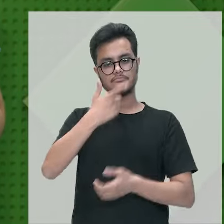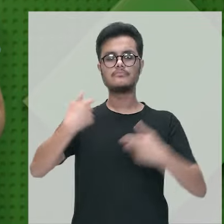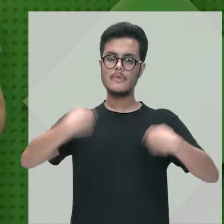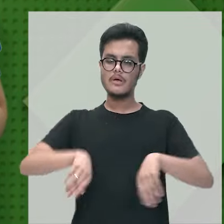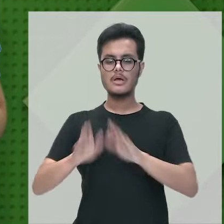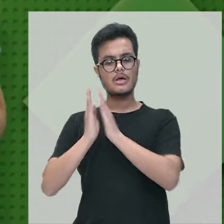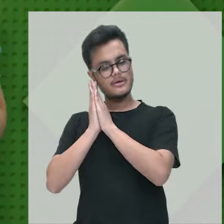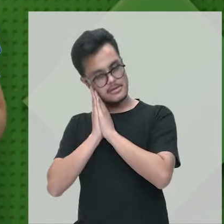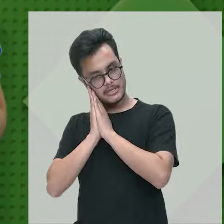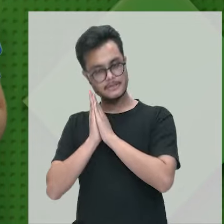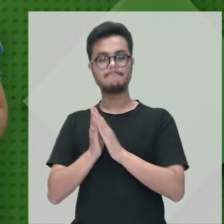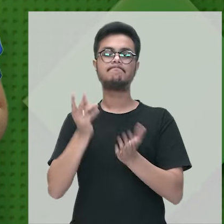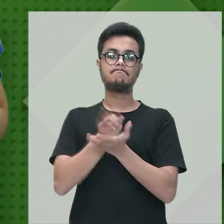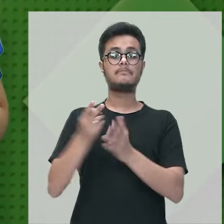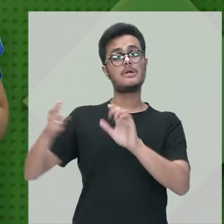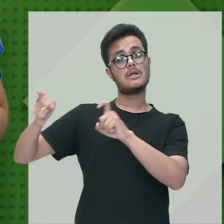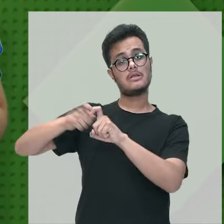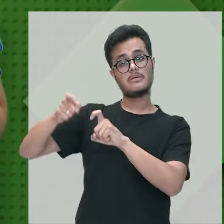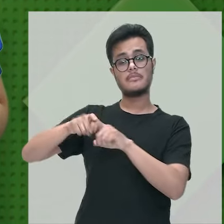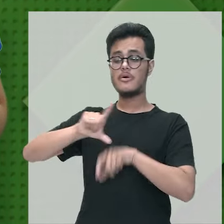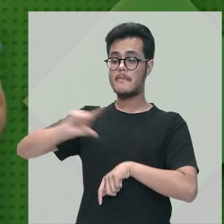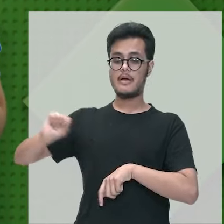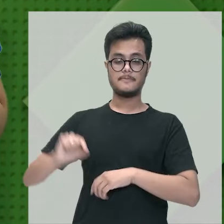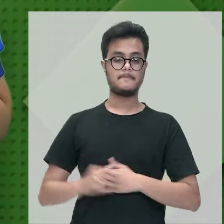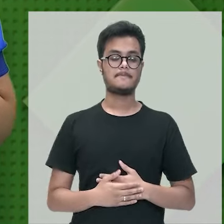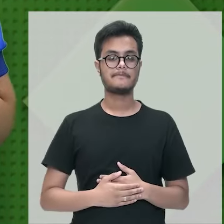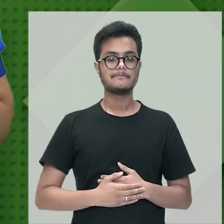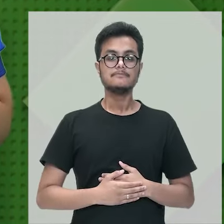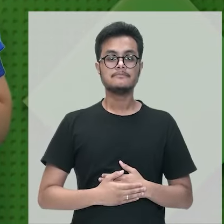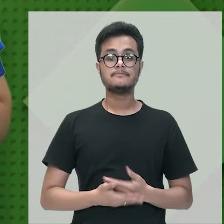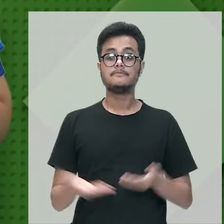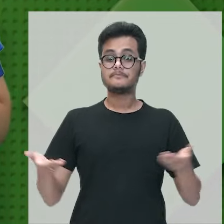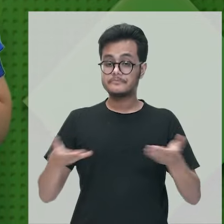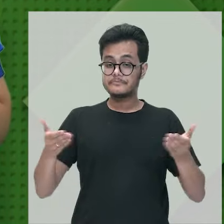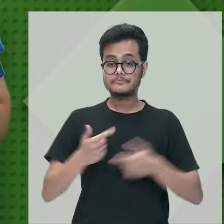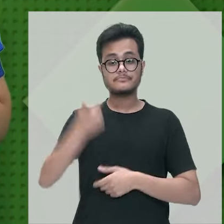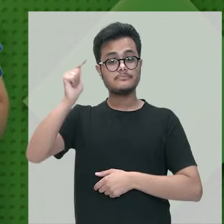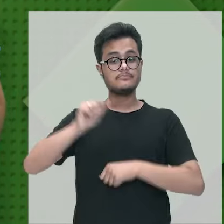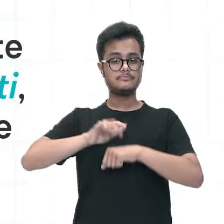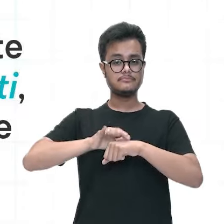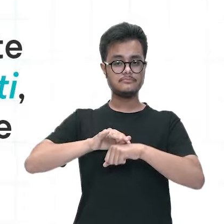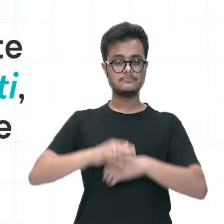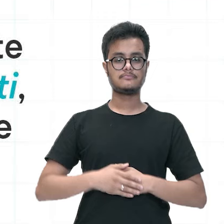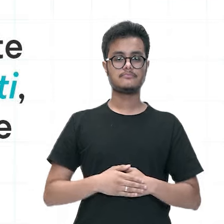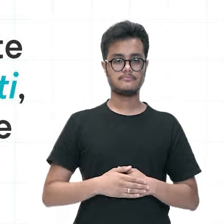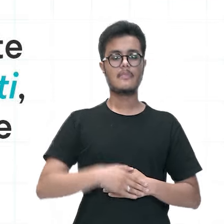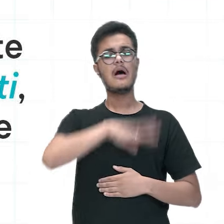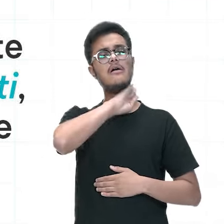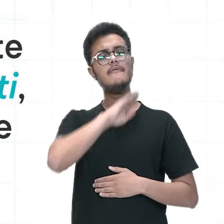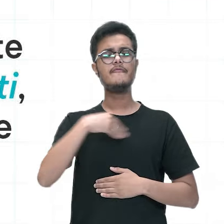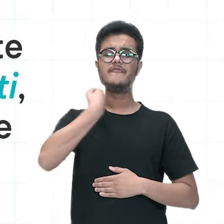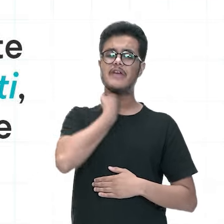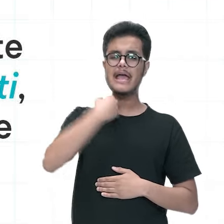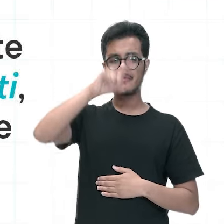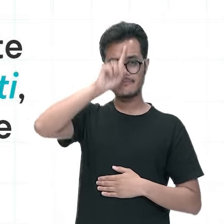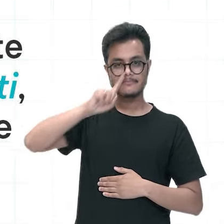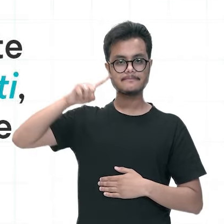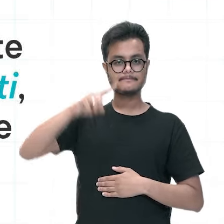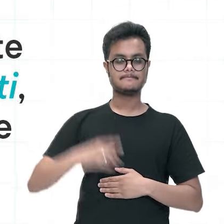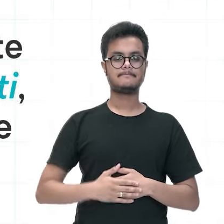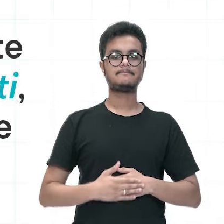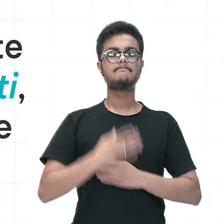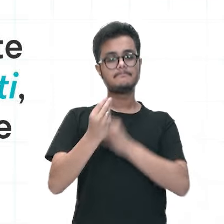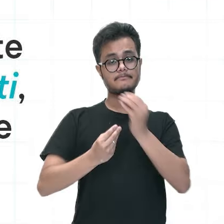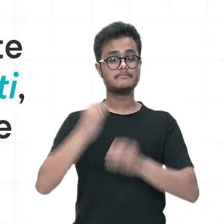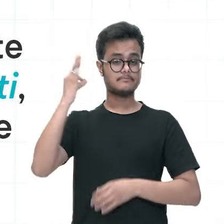um repouso e um acompanhamento médico. Vamos falar agora também de outra doença que é a febre amarela, também transmitida